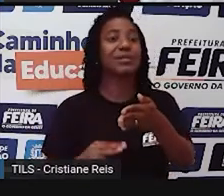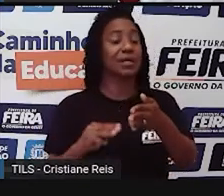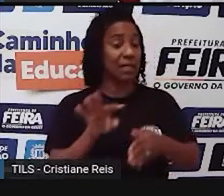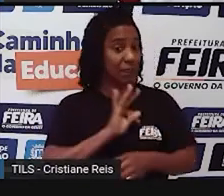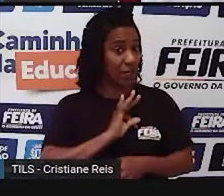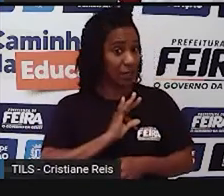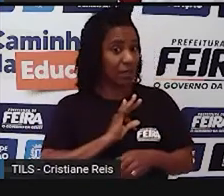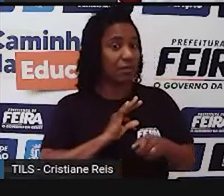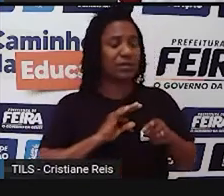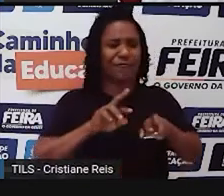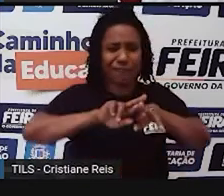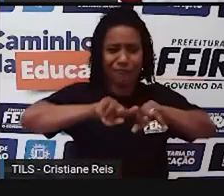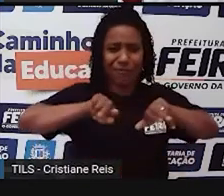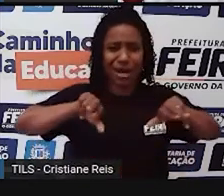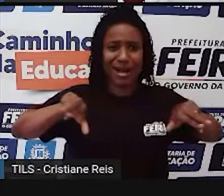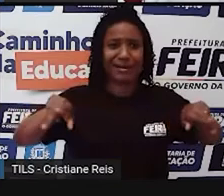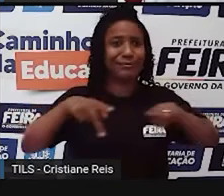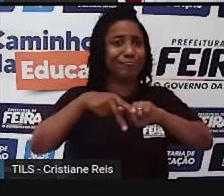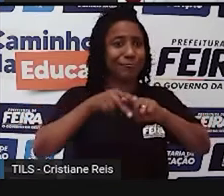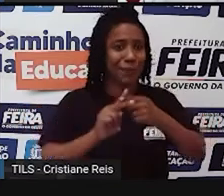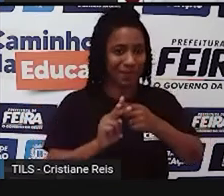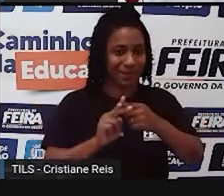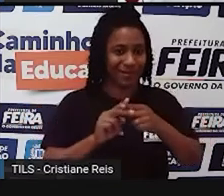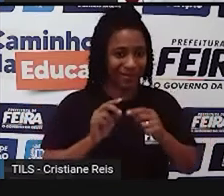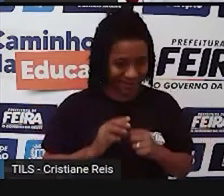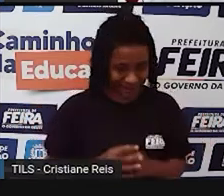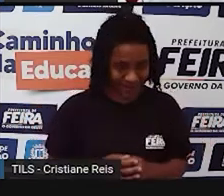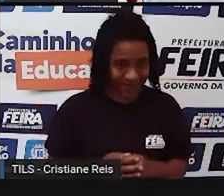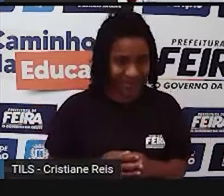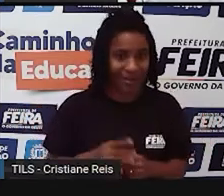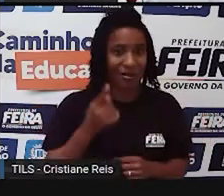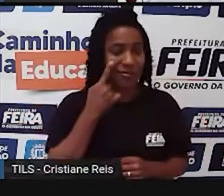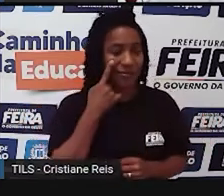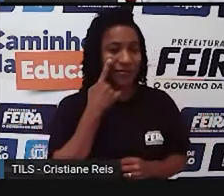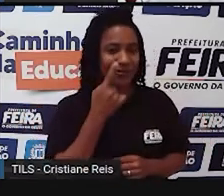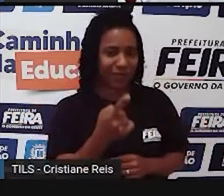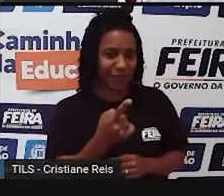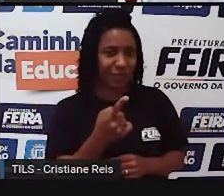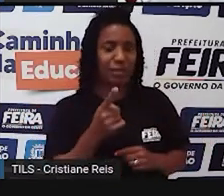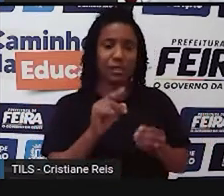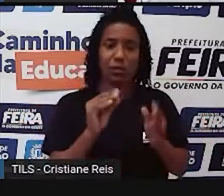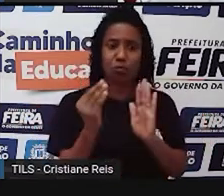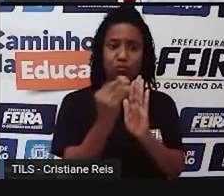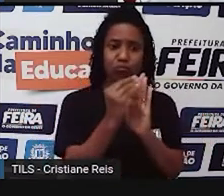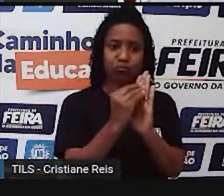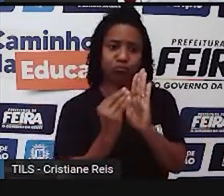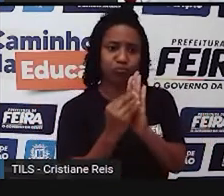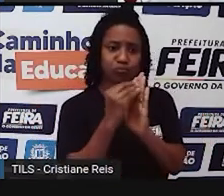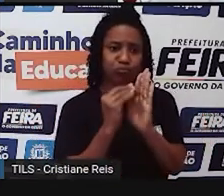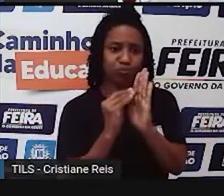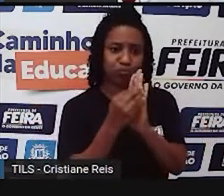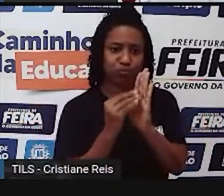ferramentas. Então, primeiro você já vê aí que tem ferramenta inclusa nesse primeiro